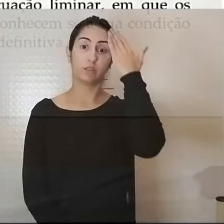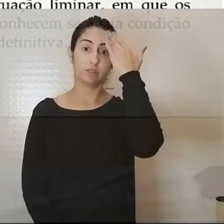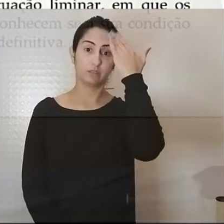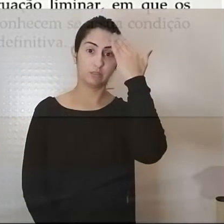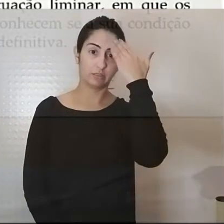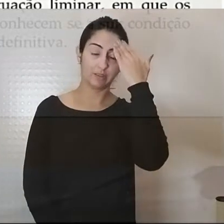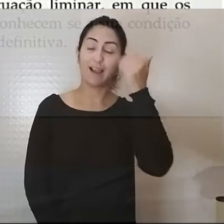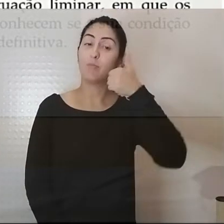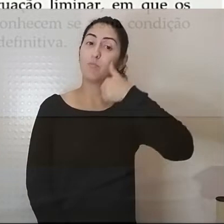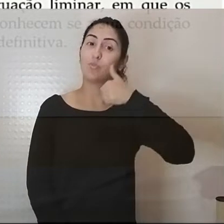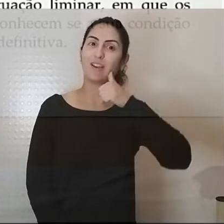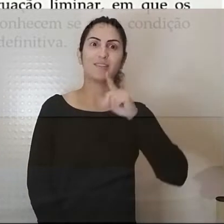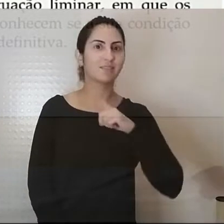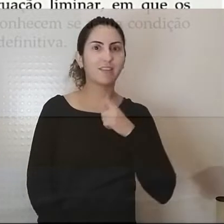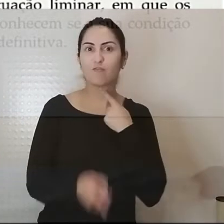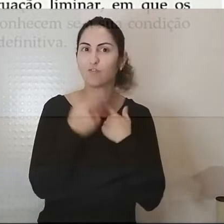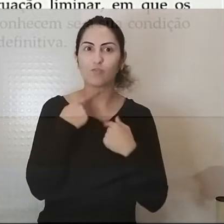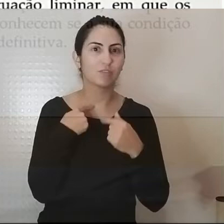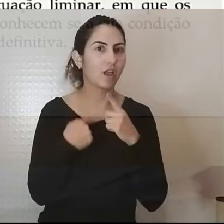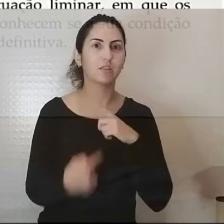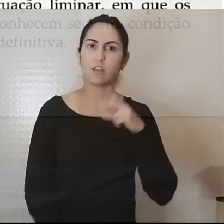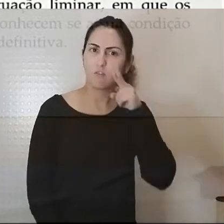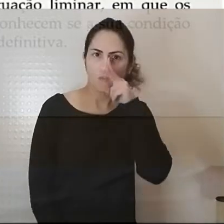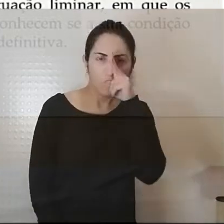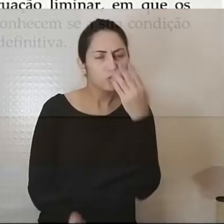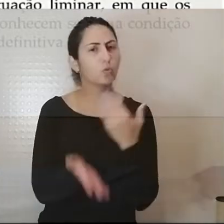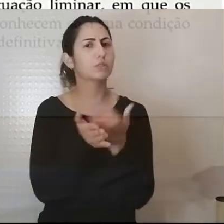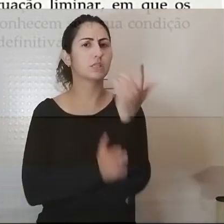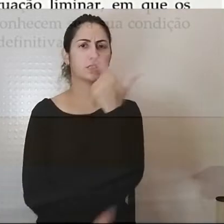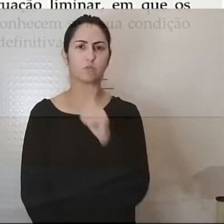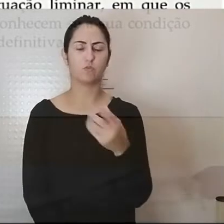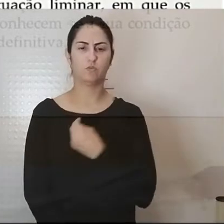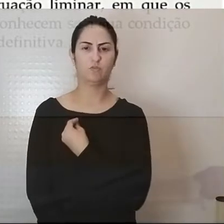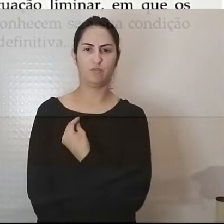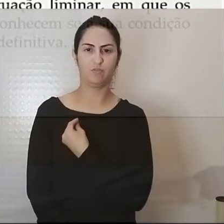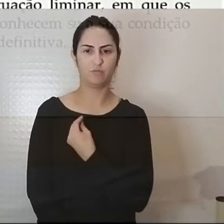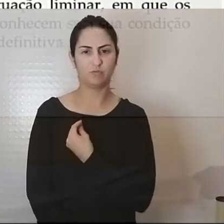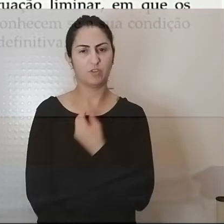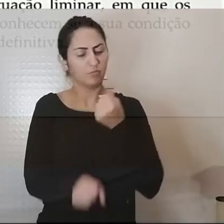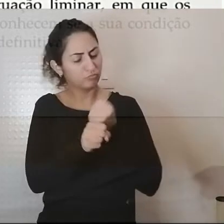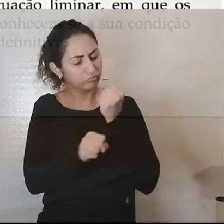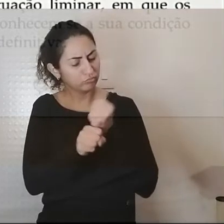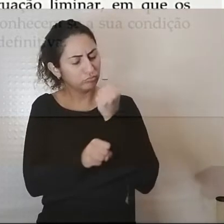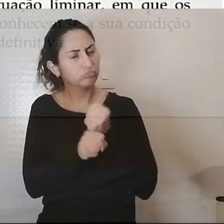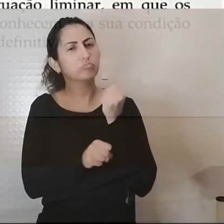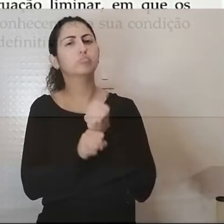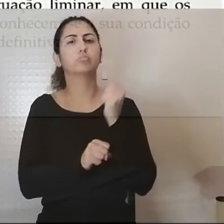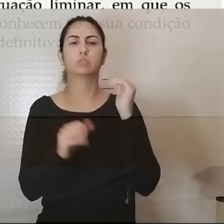vontade e tem força para recomeçar a vida reconstruindo a sua casa